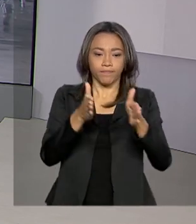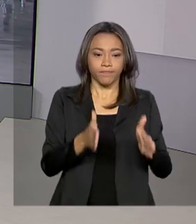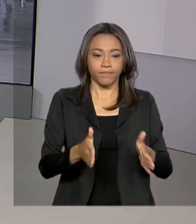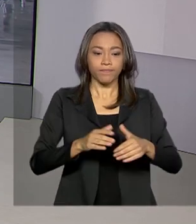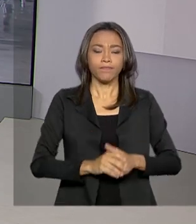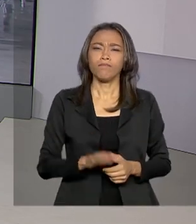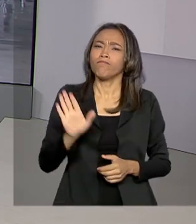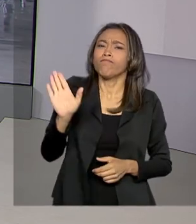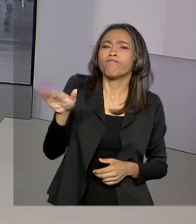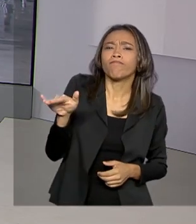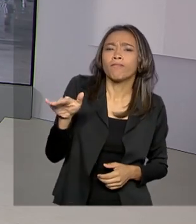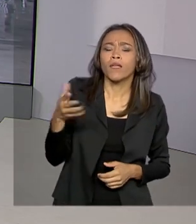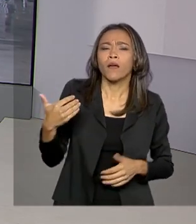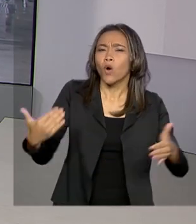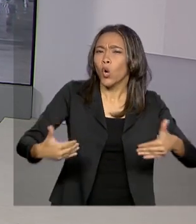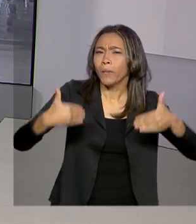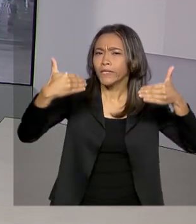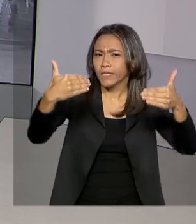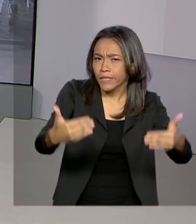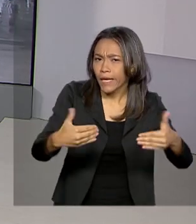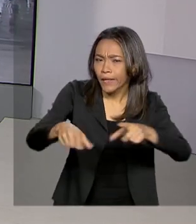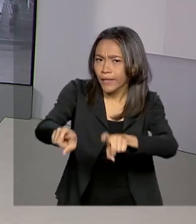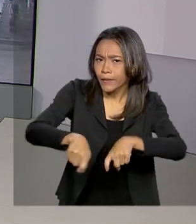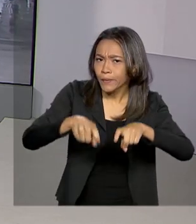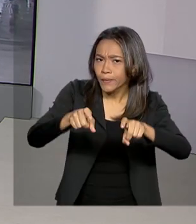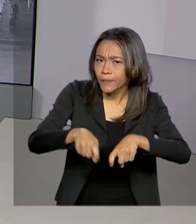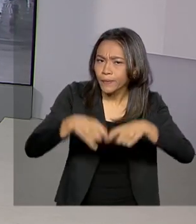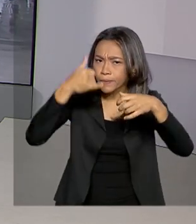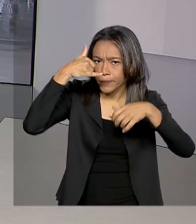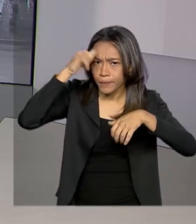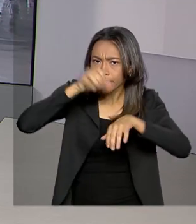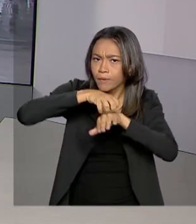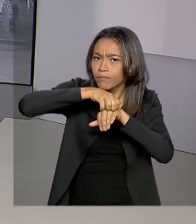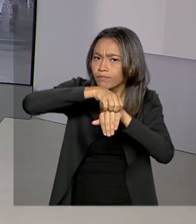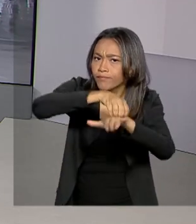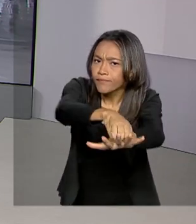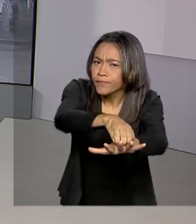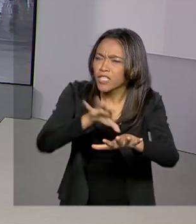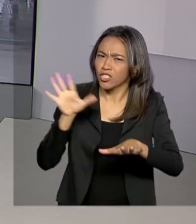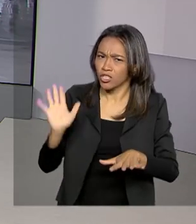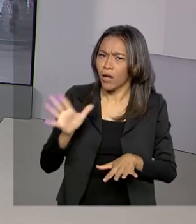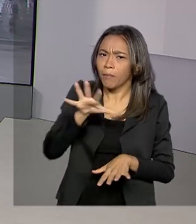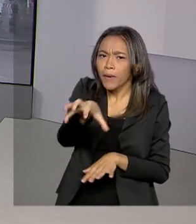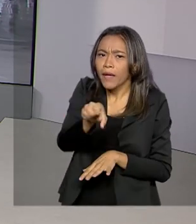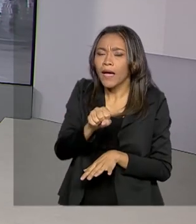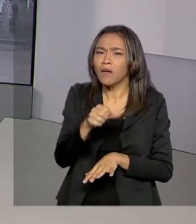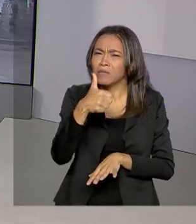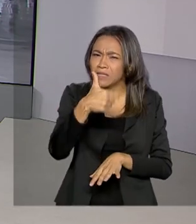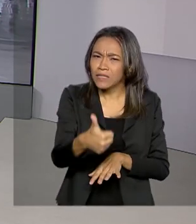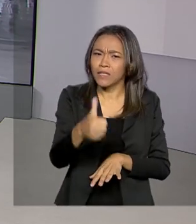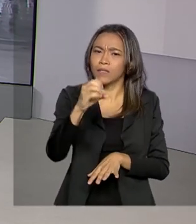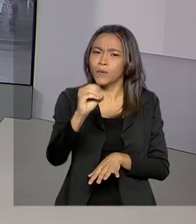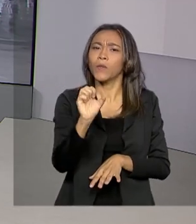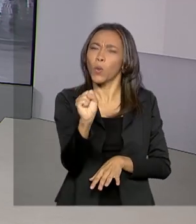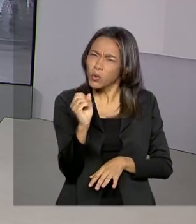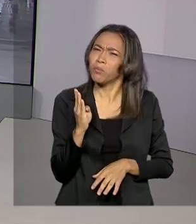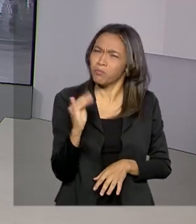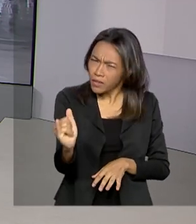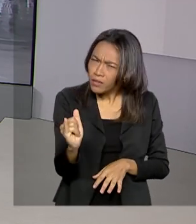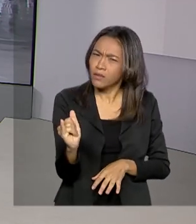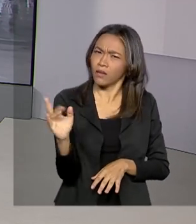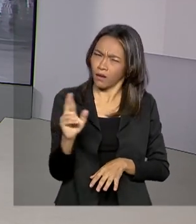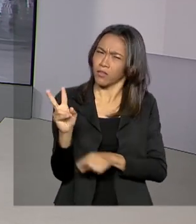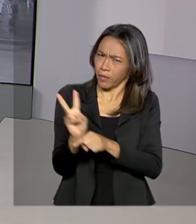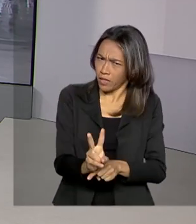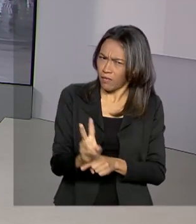E Luana, o Ministério da Agricultura divulgou que os produtores rurais já pegaram aí mais de 108 bilhões de reais em empréstimos, é